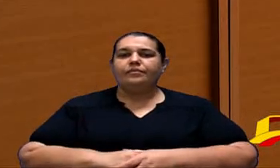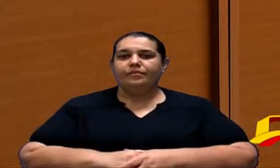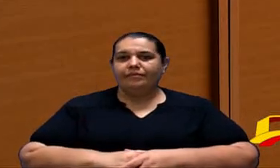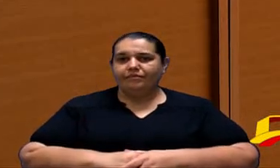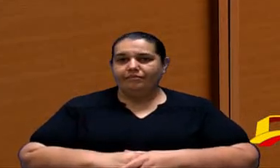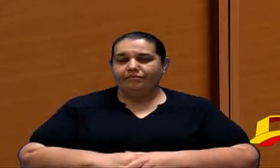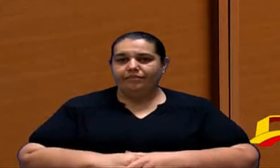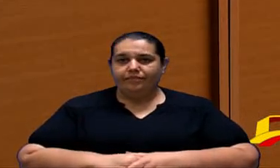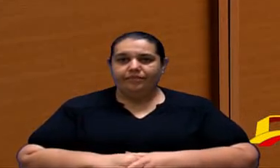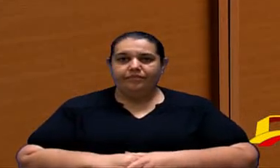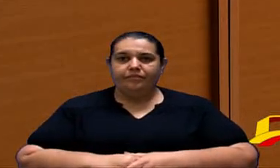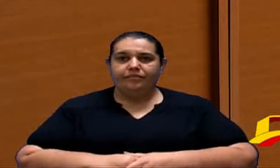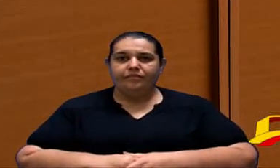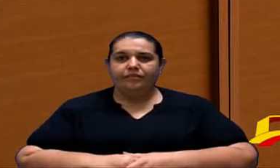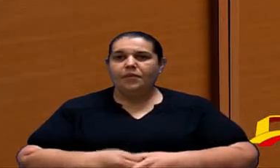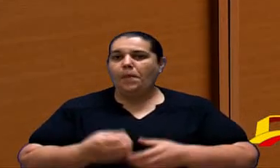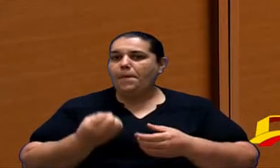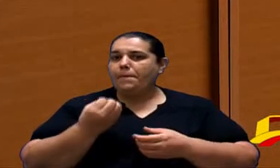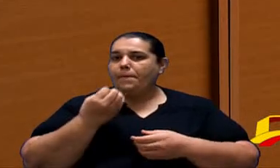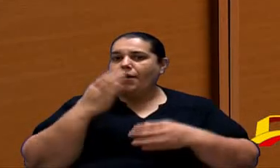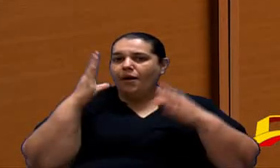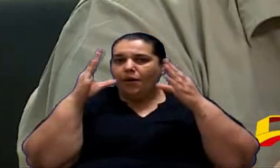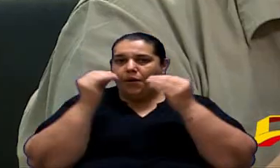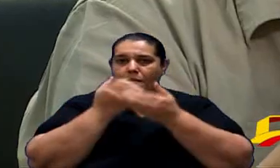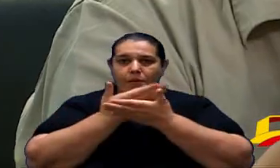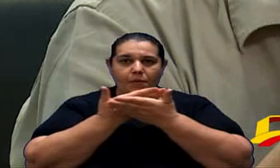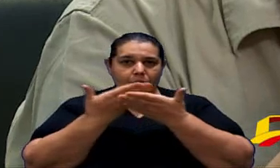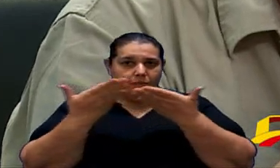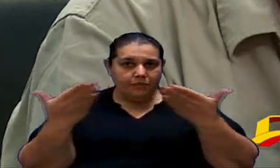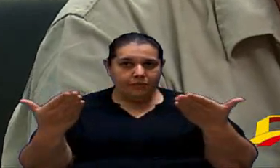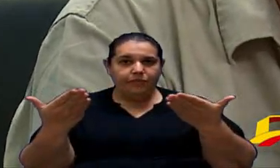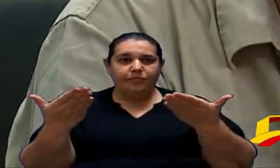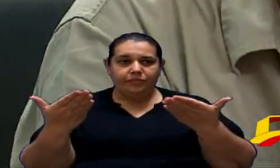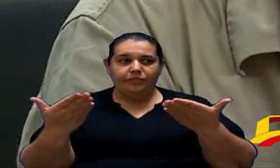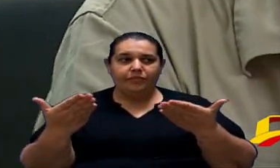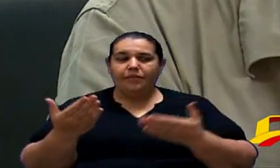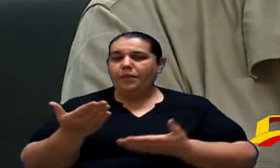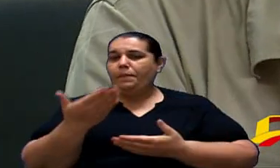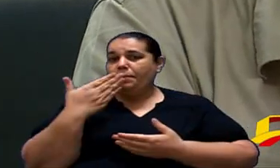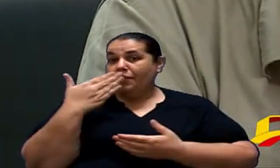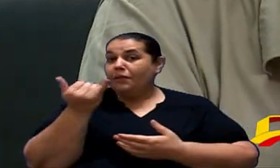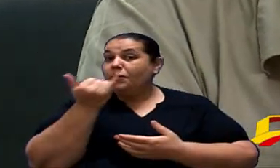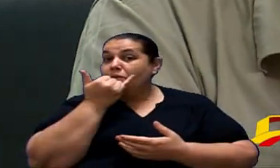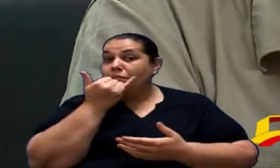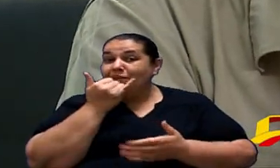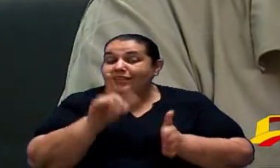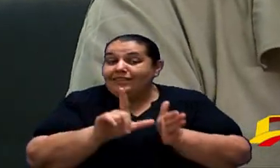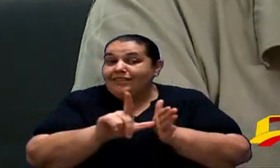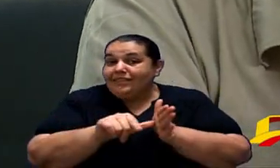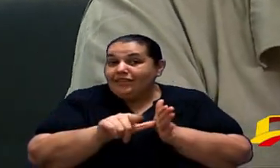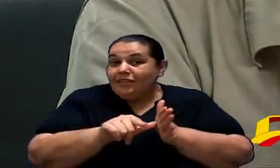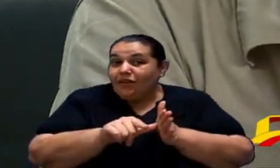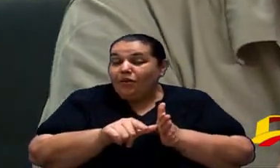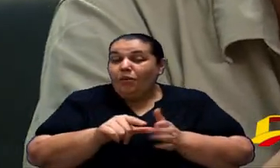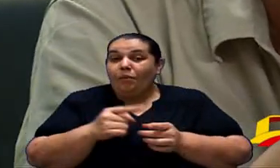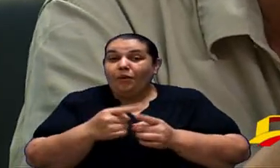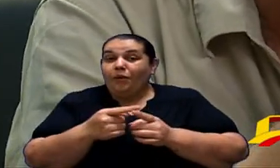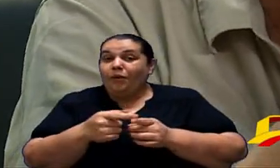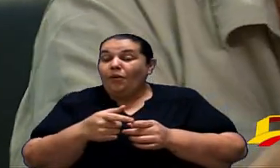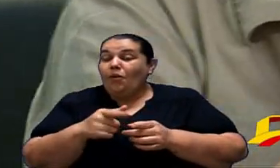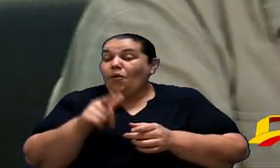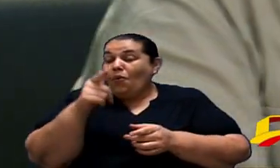Primeiro, boa noite a todos e todas. Eu pedi desculpas, cheguei um pouquinho atrasado, porque eu estava em um outro